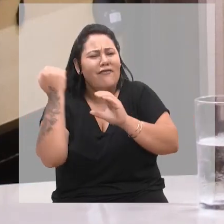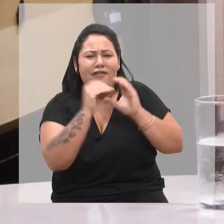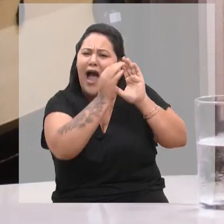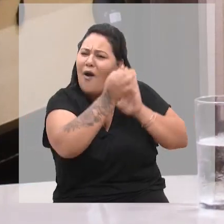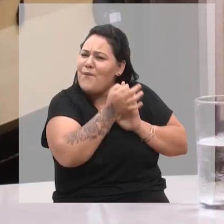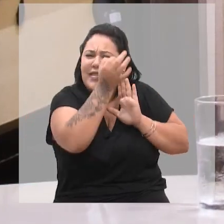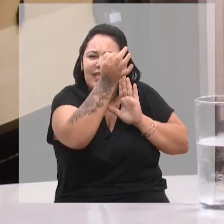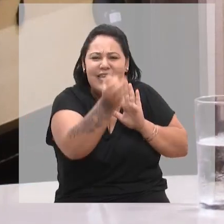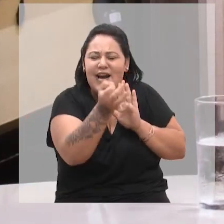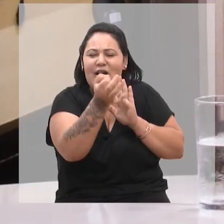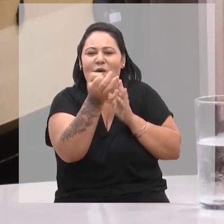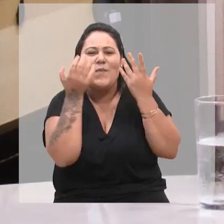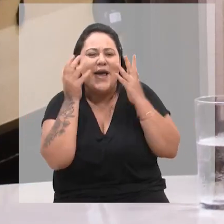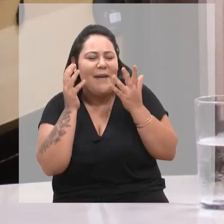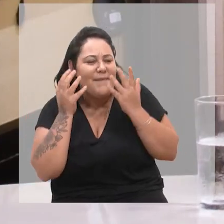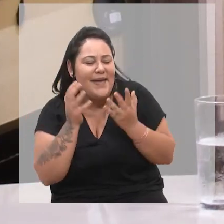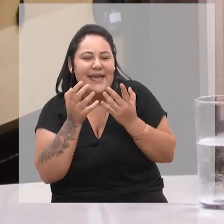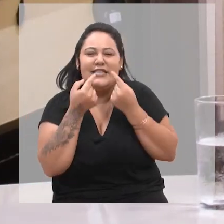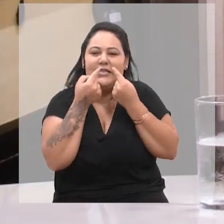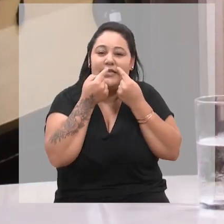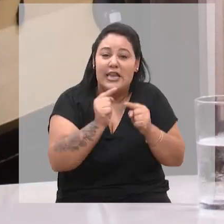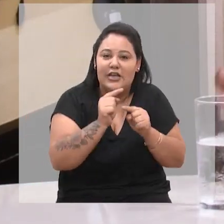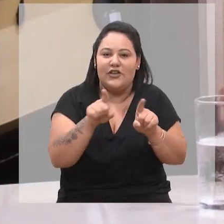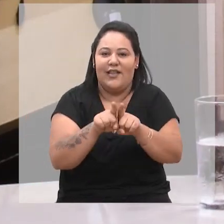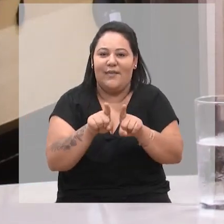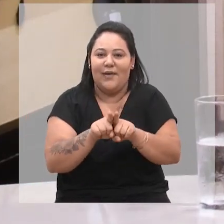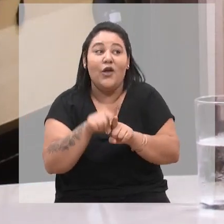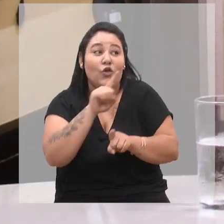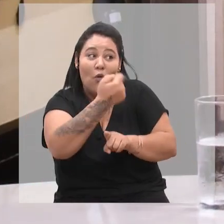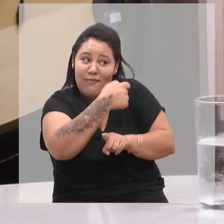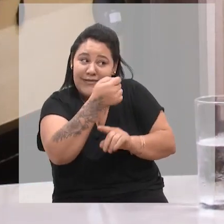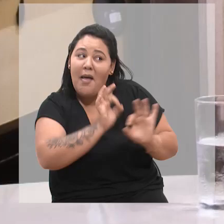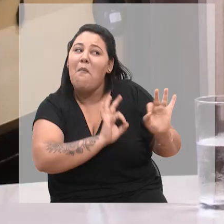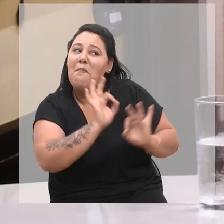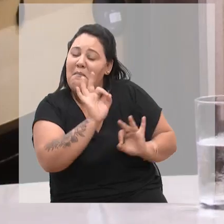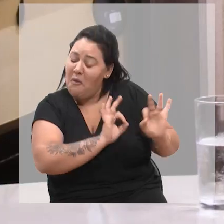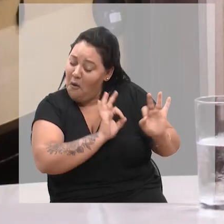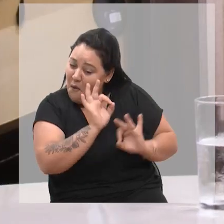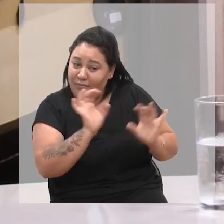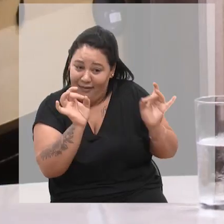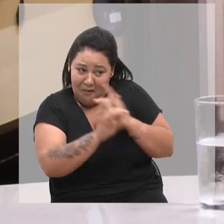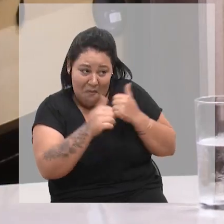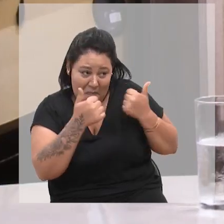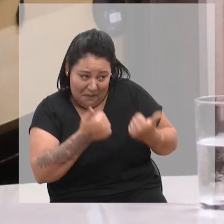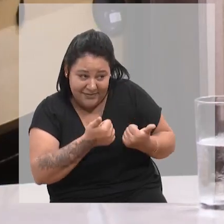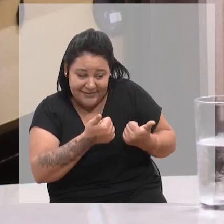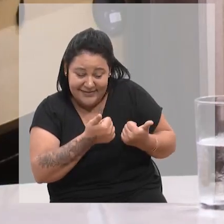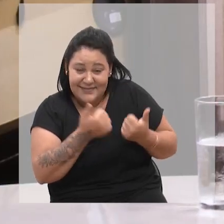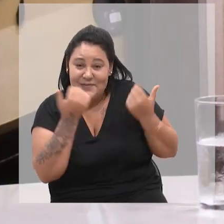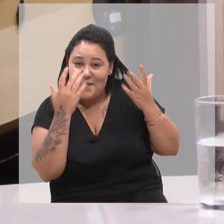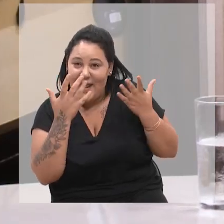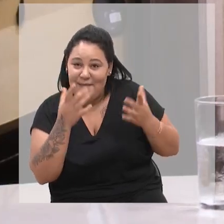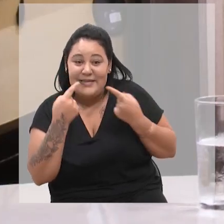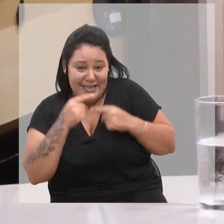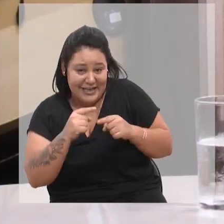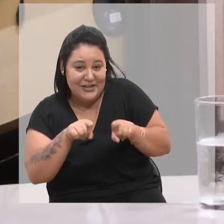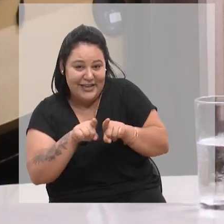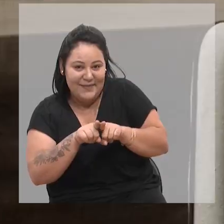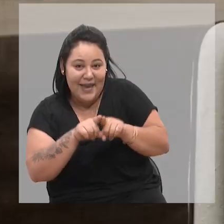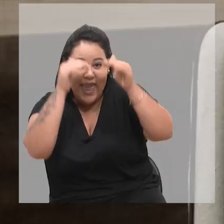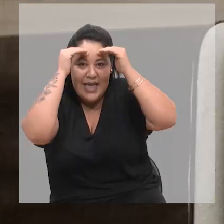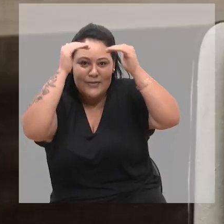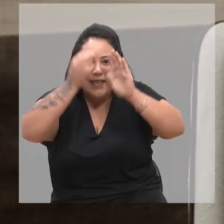críticas, sugestões ou elogios. A senhora ainda tem que estar preparada para ser elogiada e criticada e